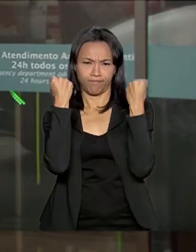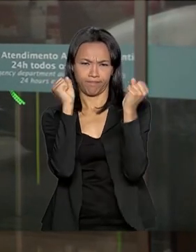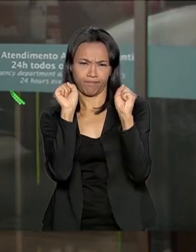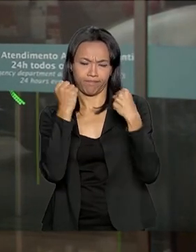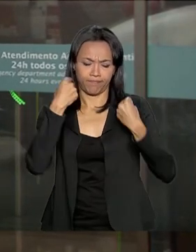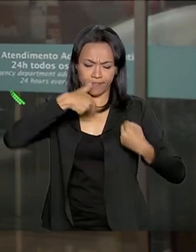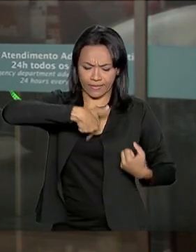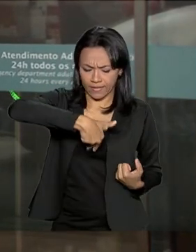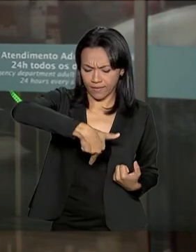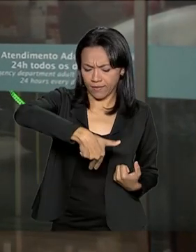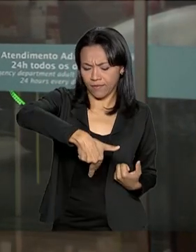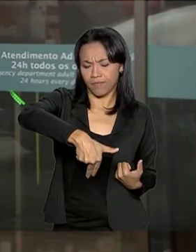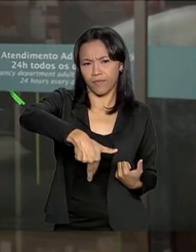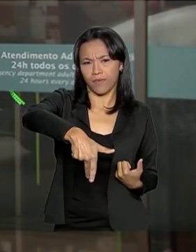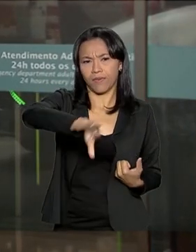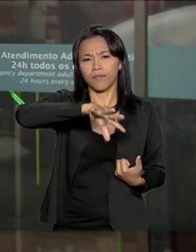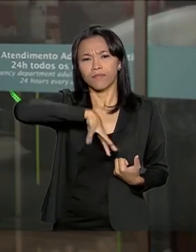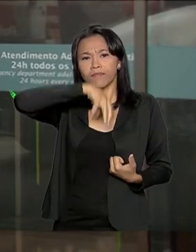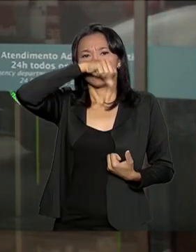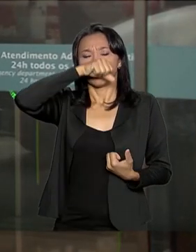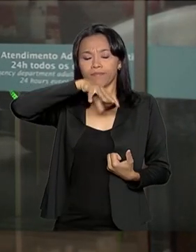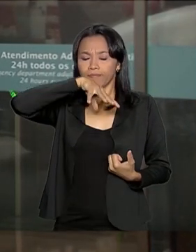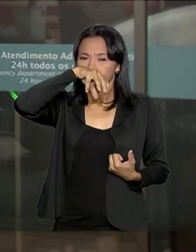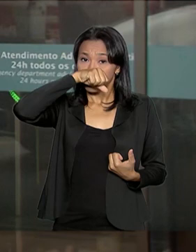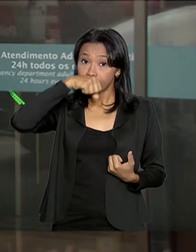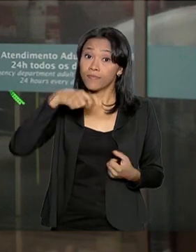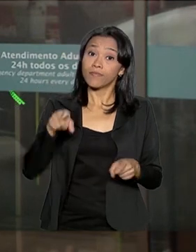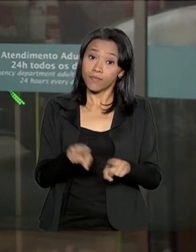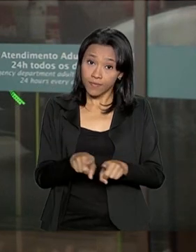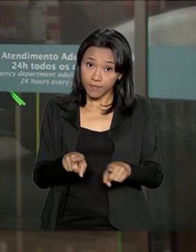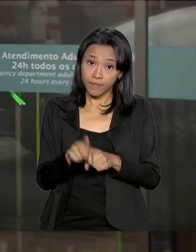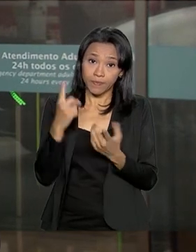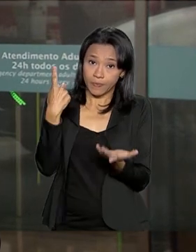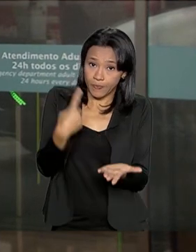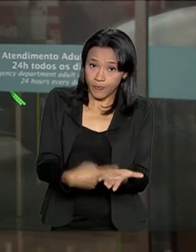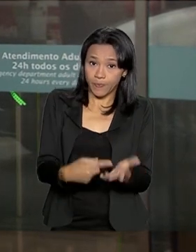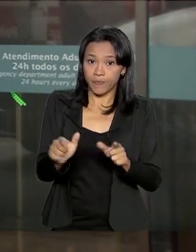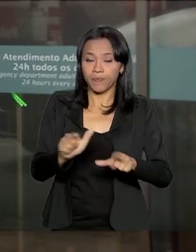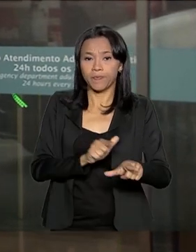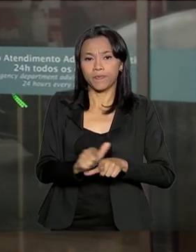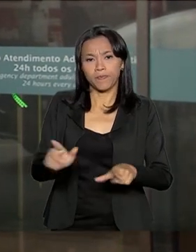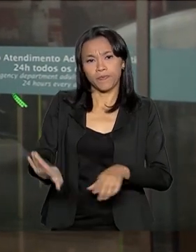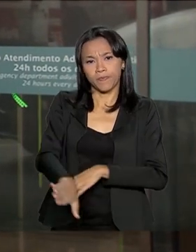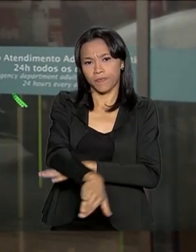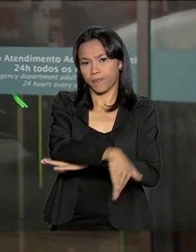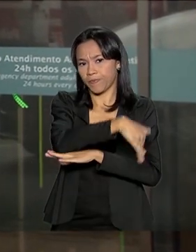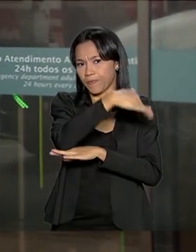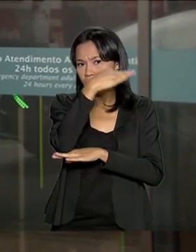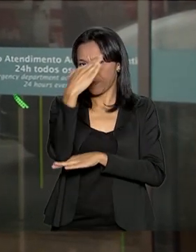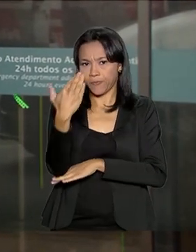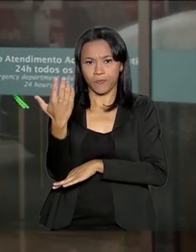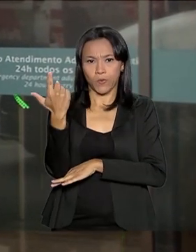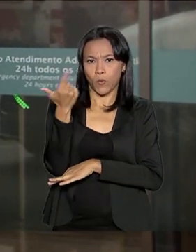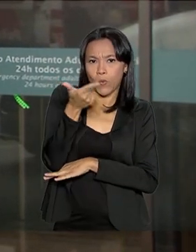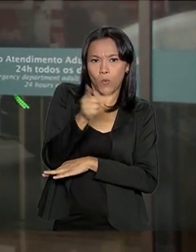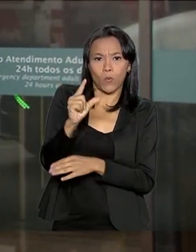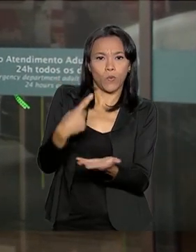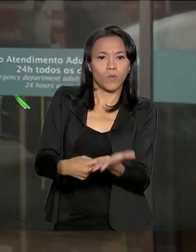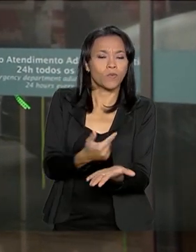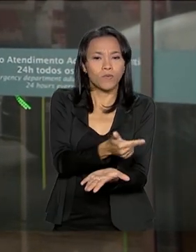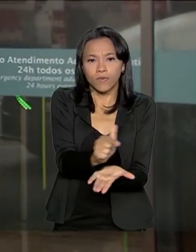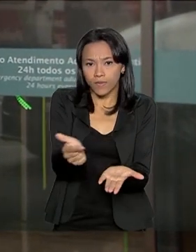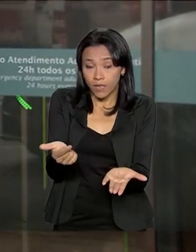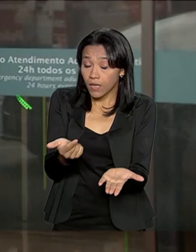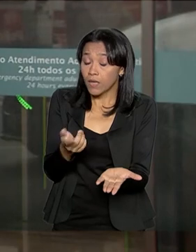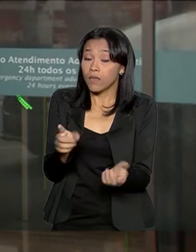caminhadas, fisioterapia respiratória e a agenda segue sem nenhum tipo de compromisso oficial. Ainda também não